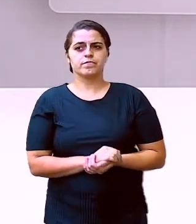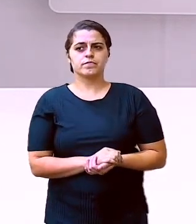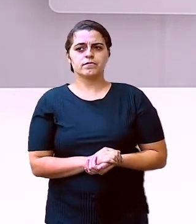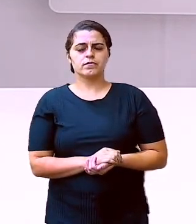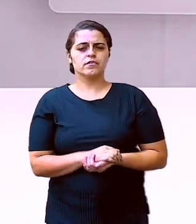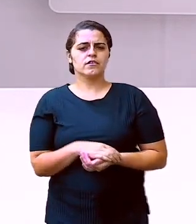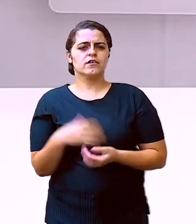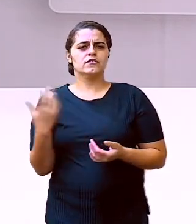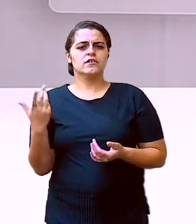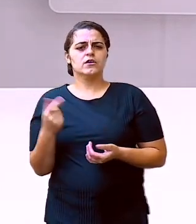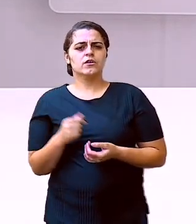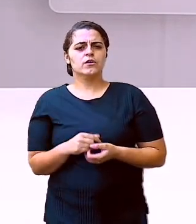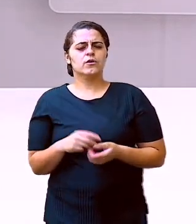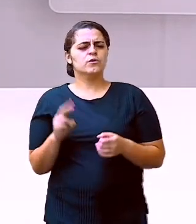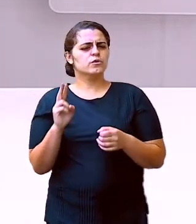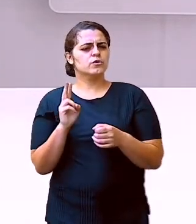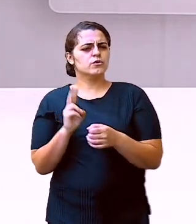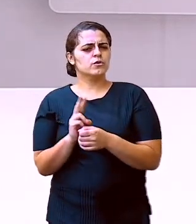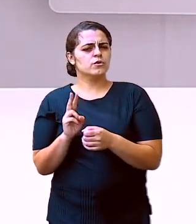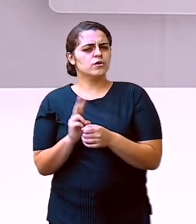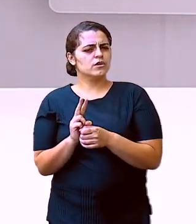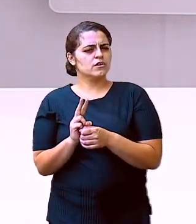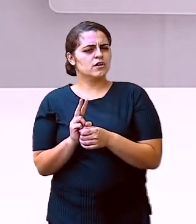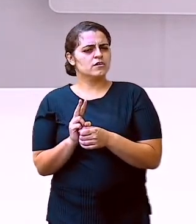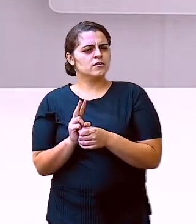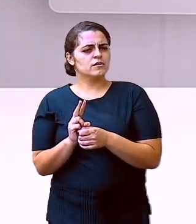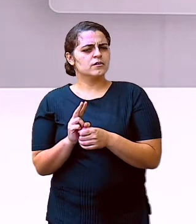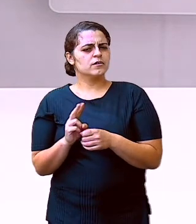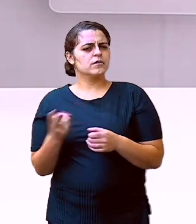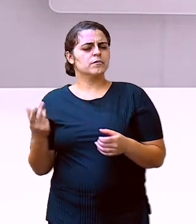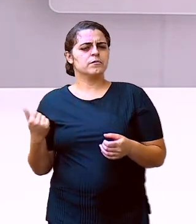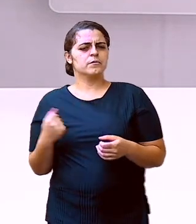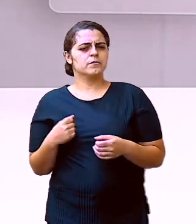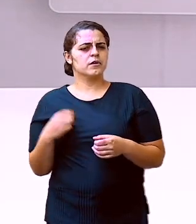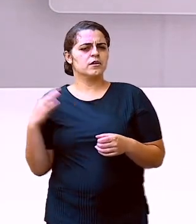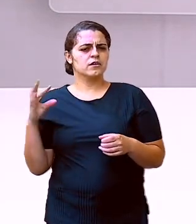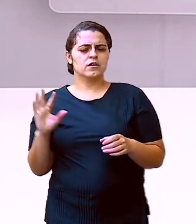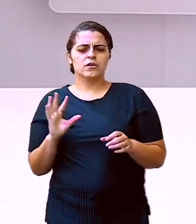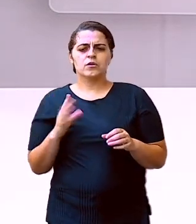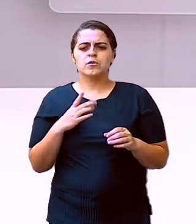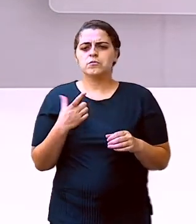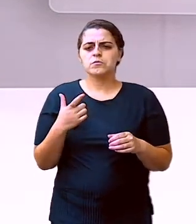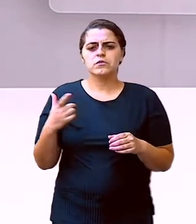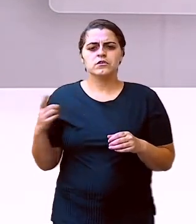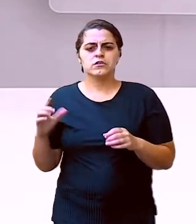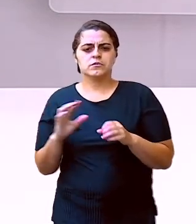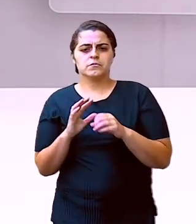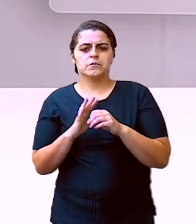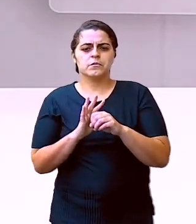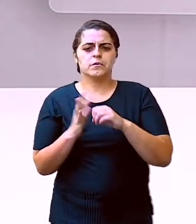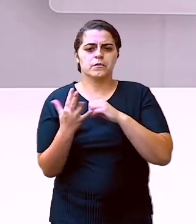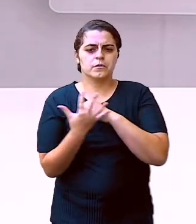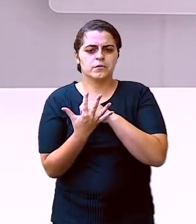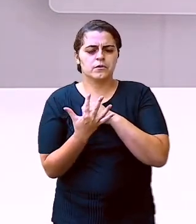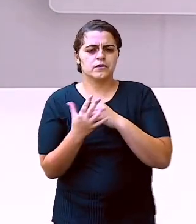são os cuidados que devemos ter para não contaminar com o coronavírus?